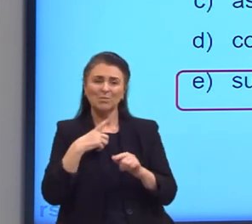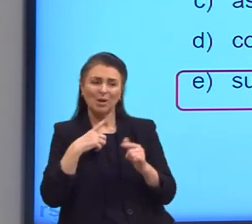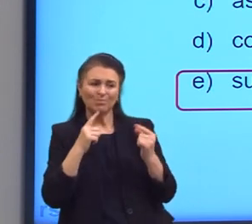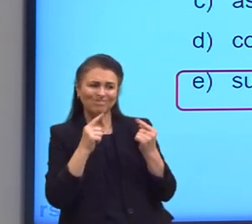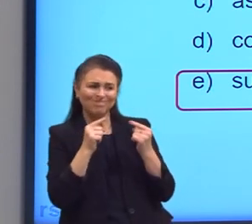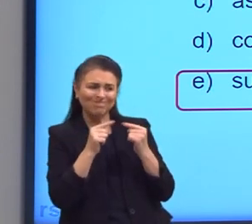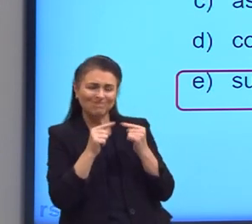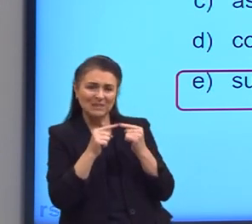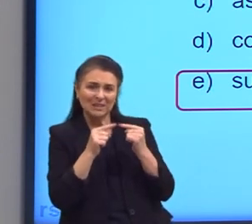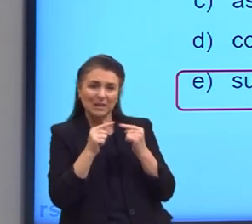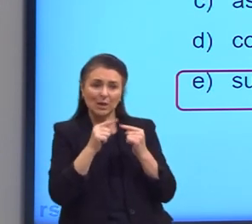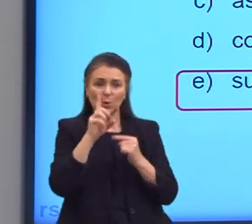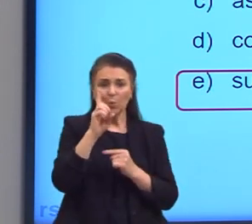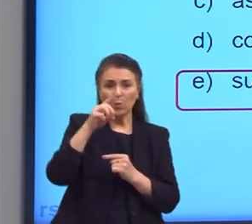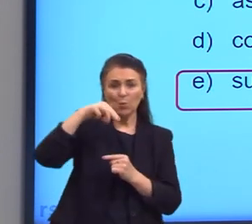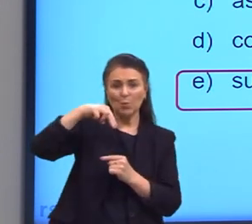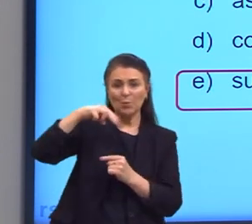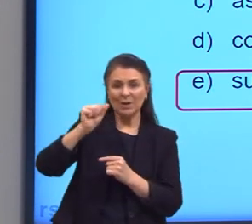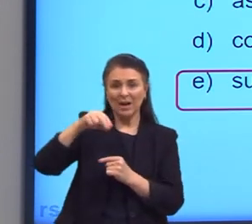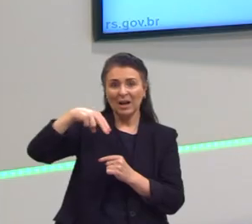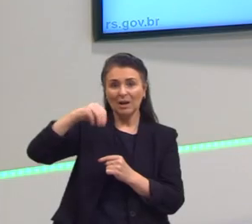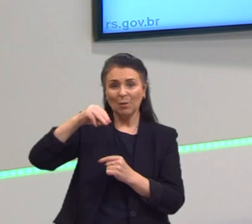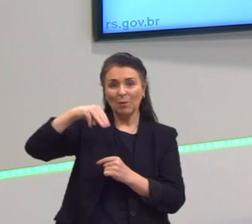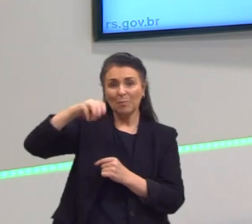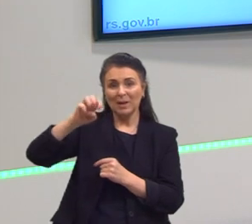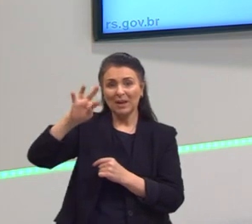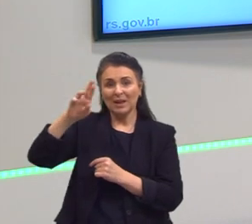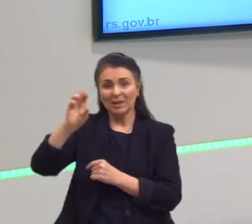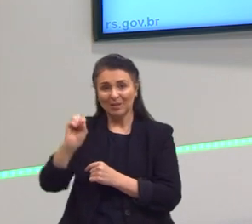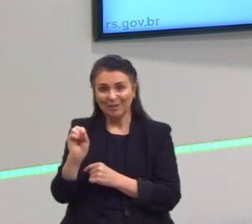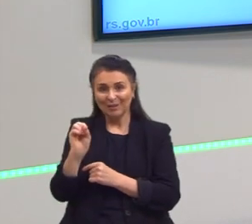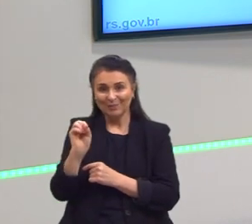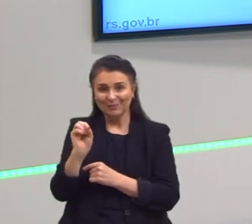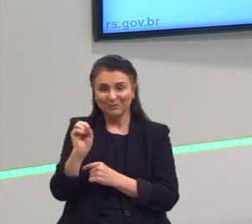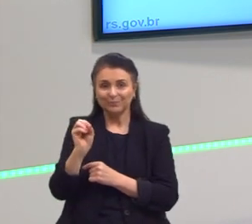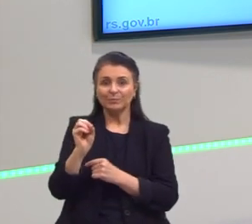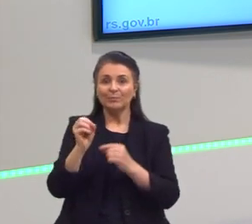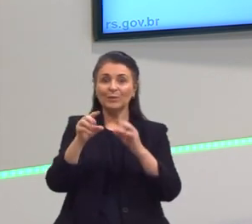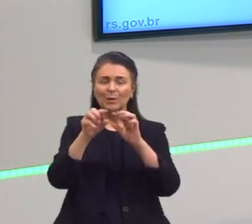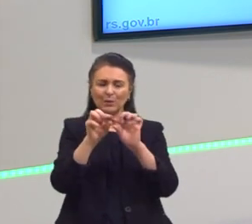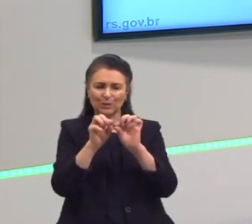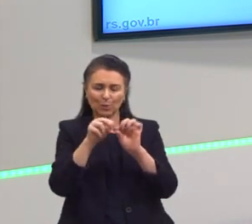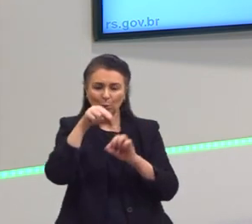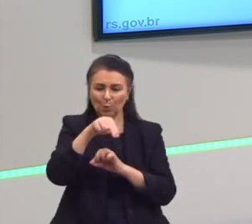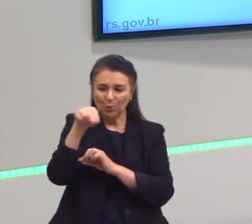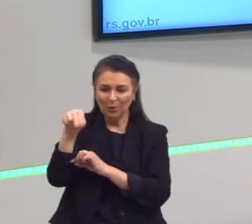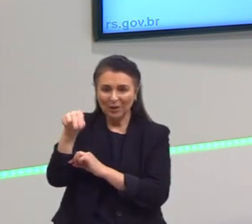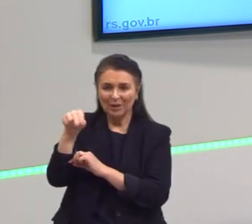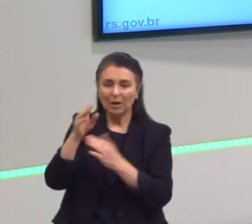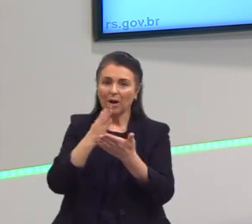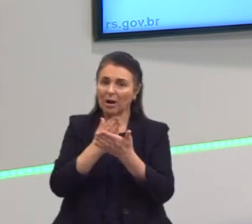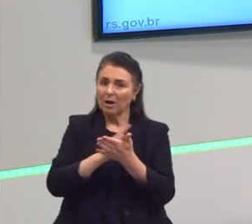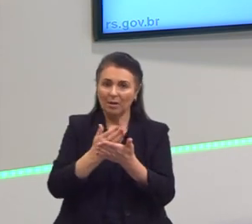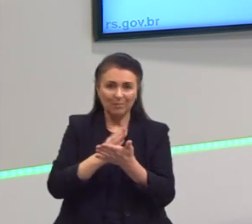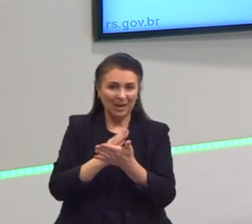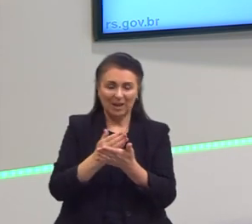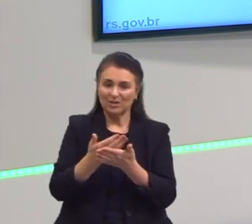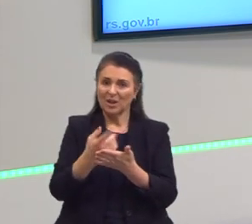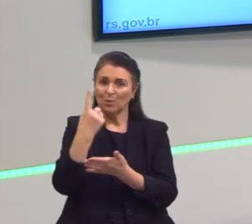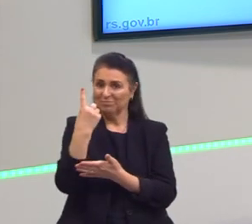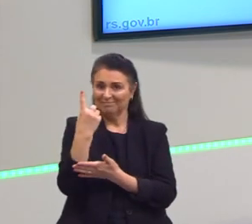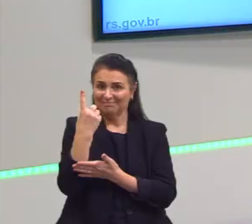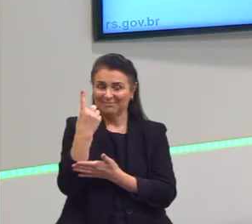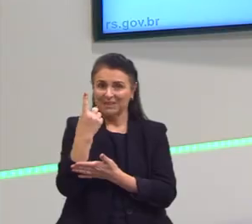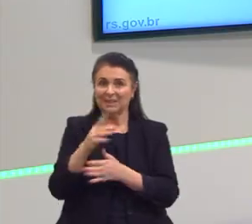1 nanômetro. Por isso, em média, para não ficar na dúvida ali, em média, menores que 1 nanômetro. Ok?